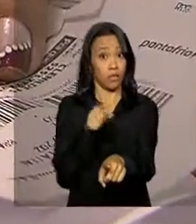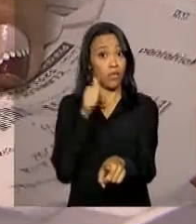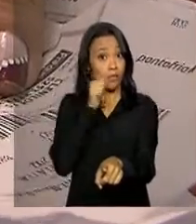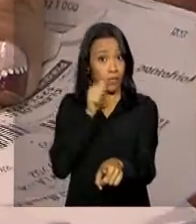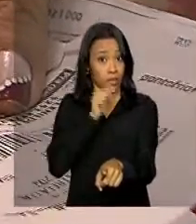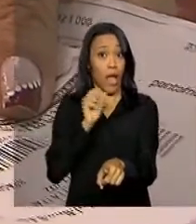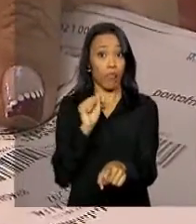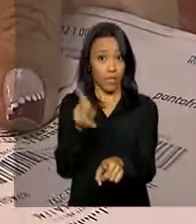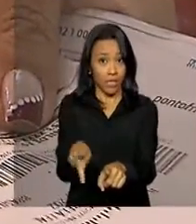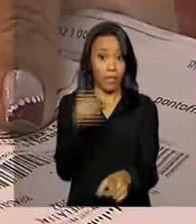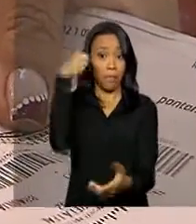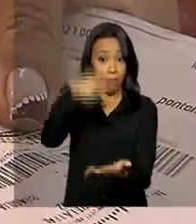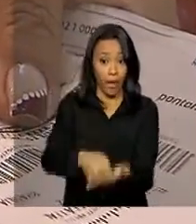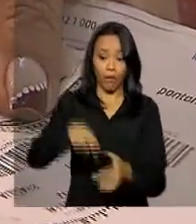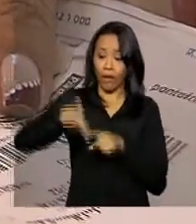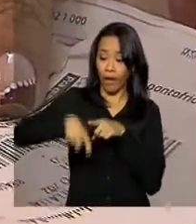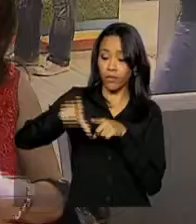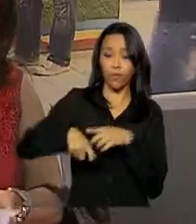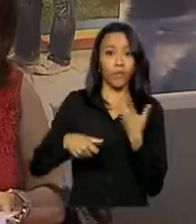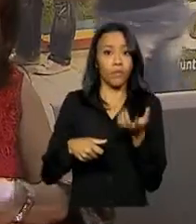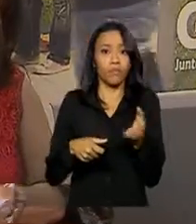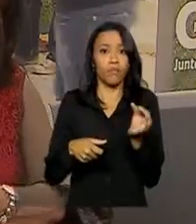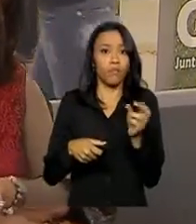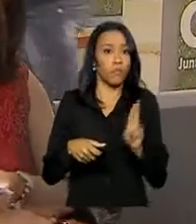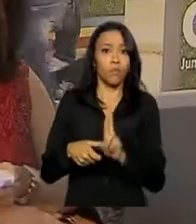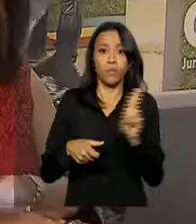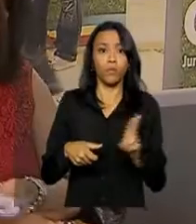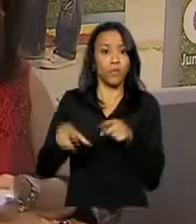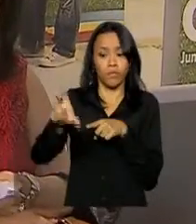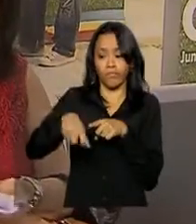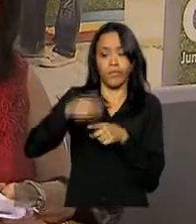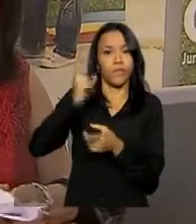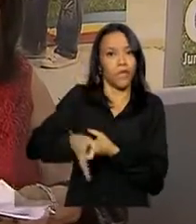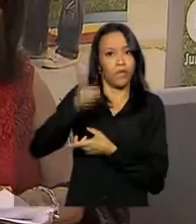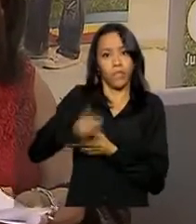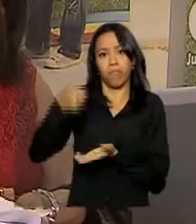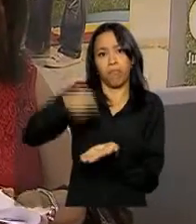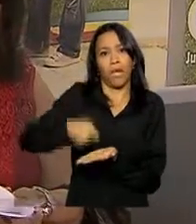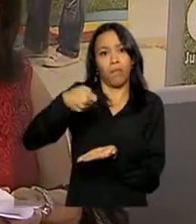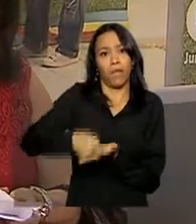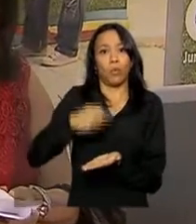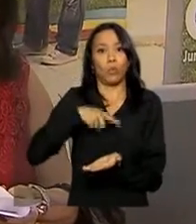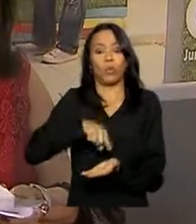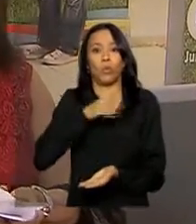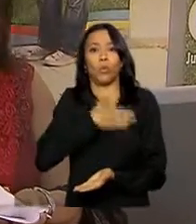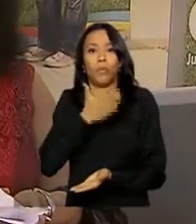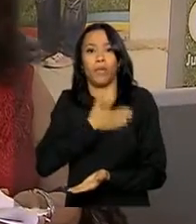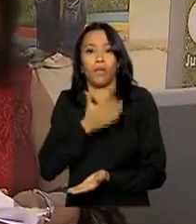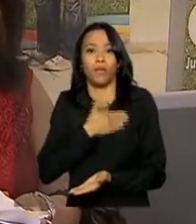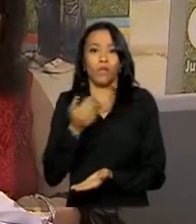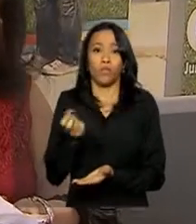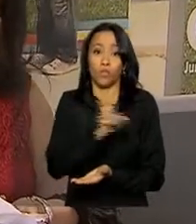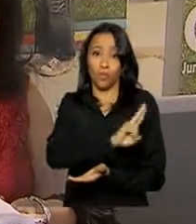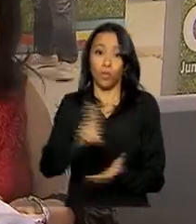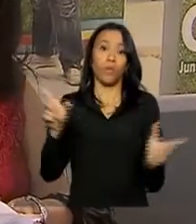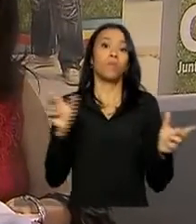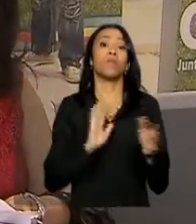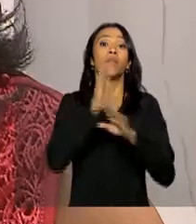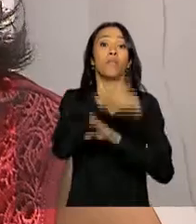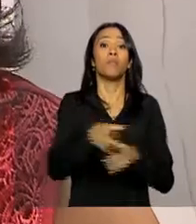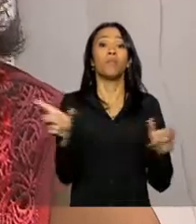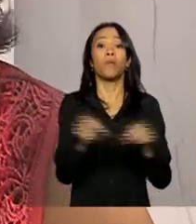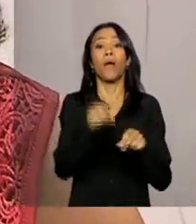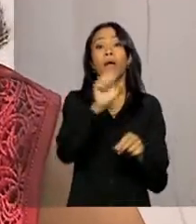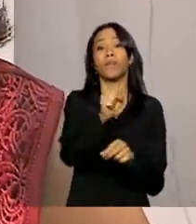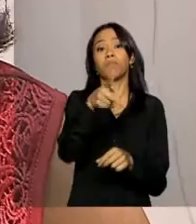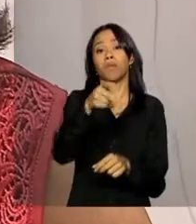taxa de um cartão de loja que não utiliza mais. Ela sempre pagou a tarifa por medo de ter o nome incluído no serviço de proteção ao crédito,